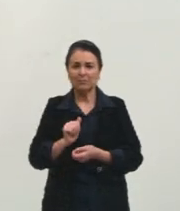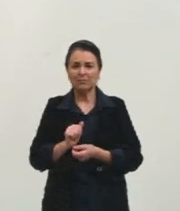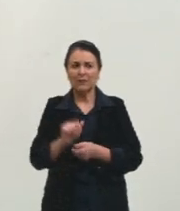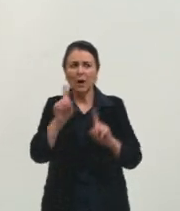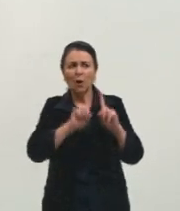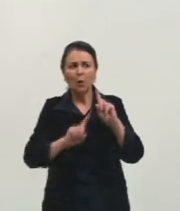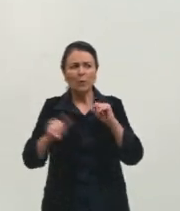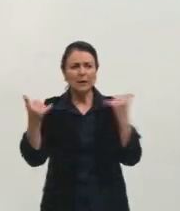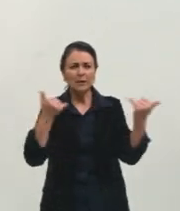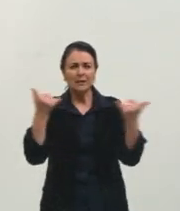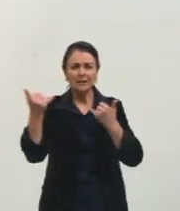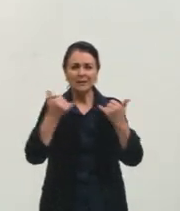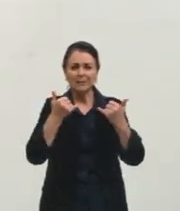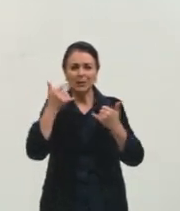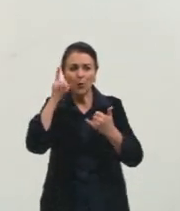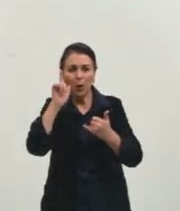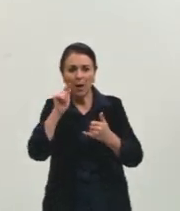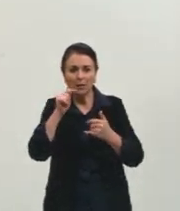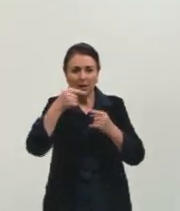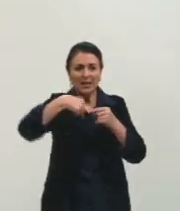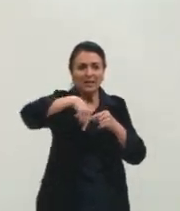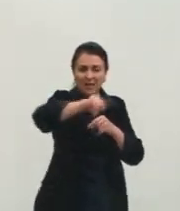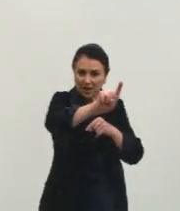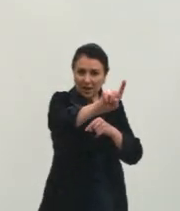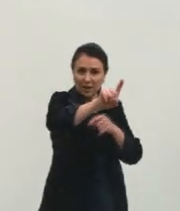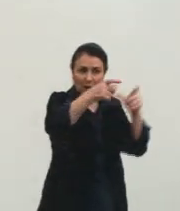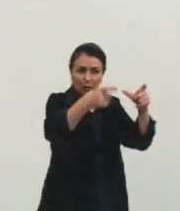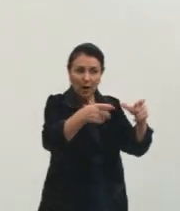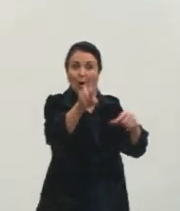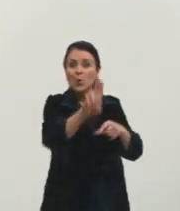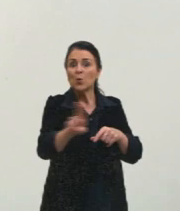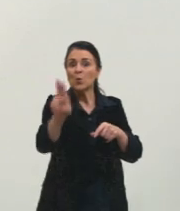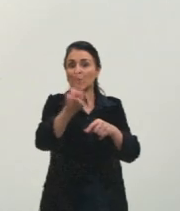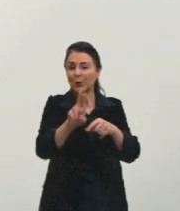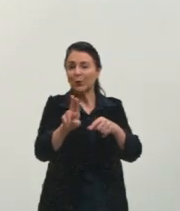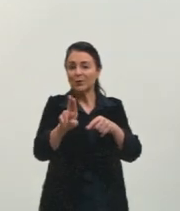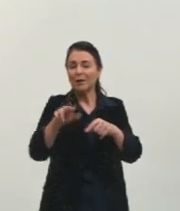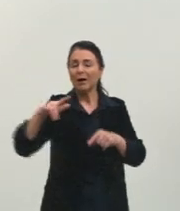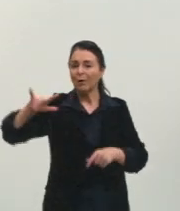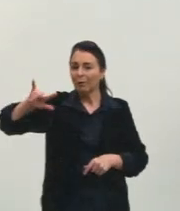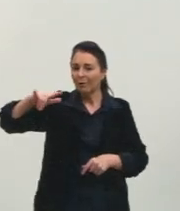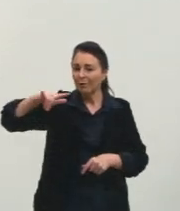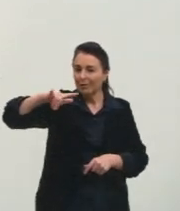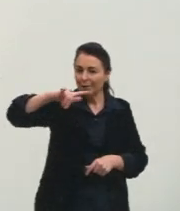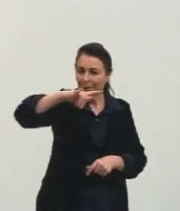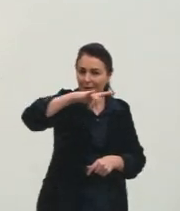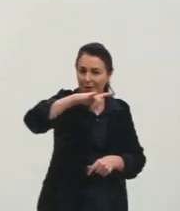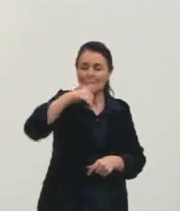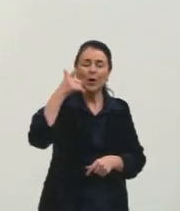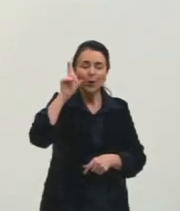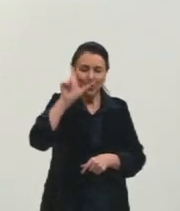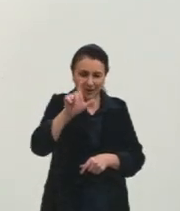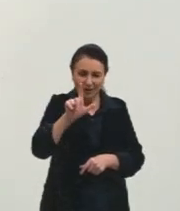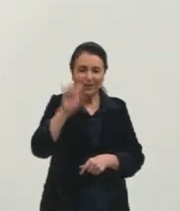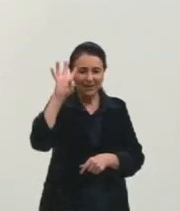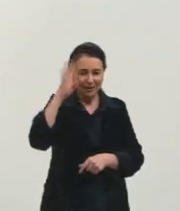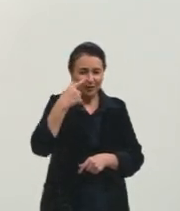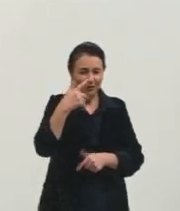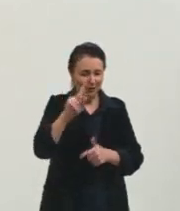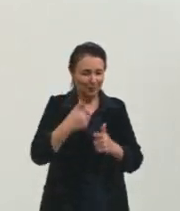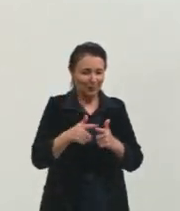algumas informações, mas não consegue ir até aquele local, então, um dronezinho, bem simples, né, já consegue resolver o teu